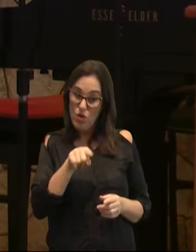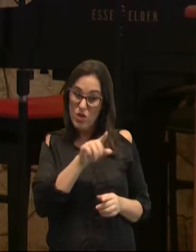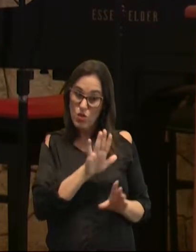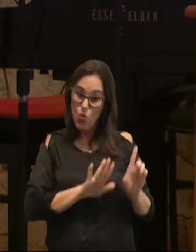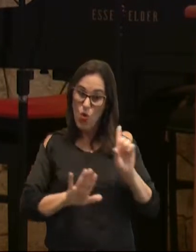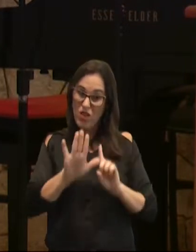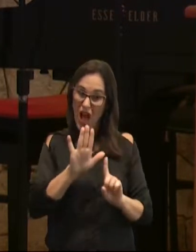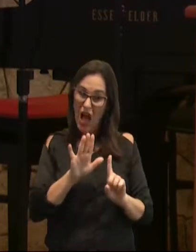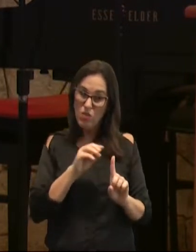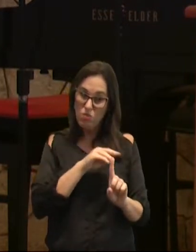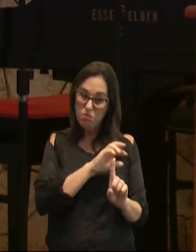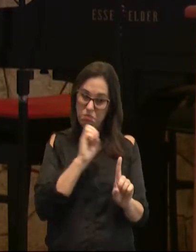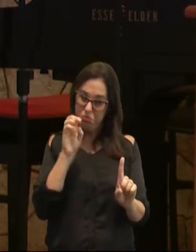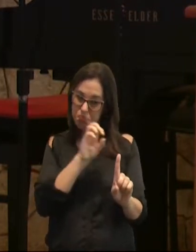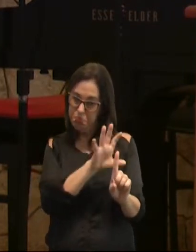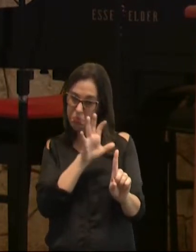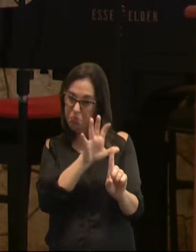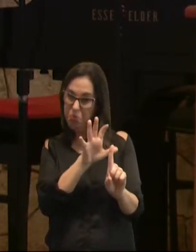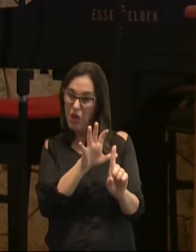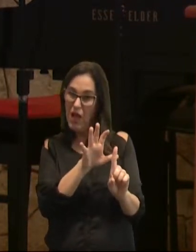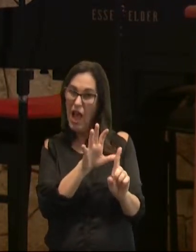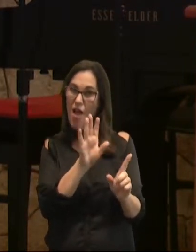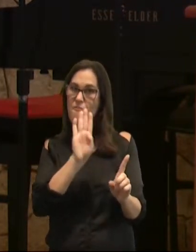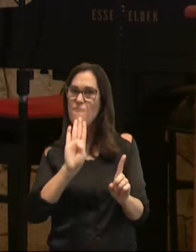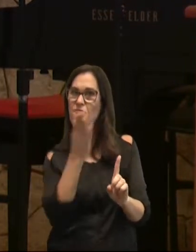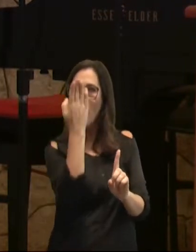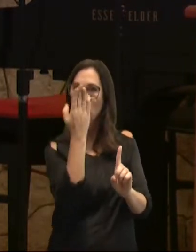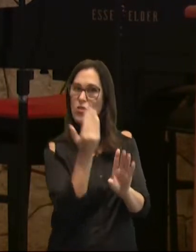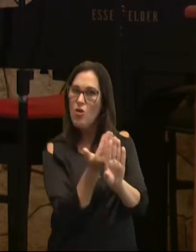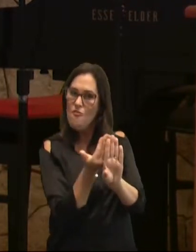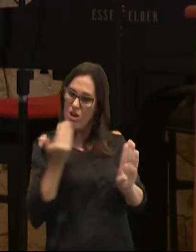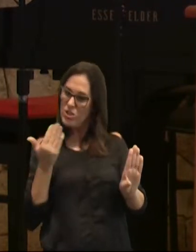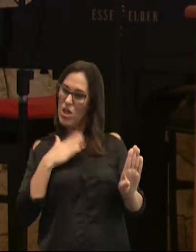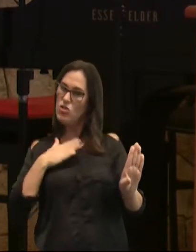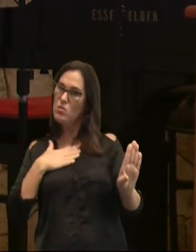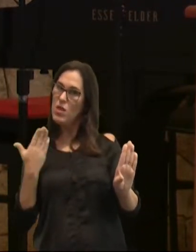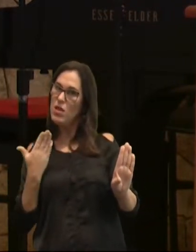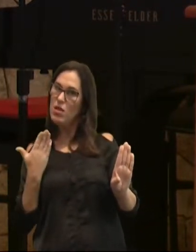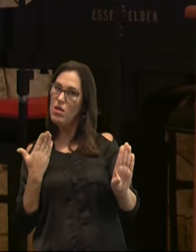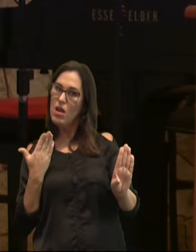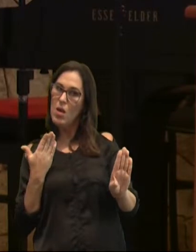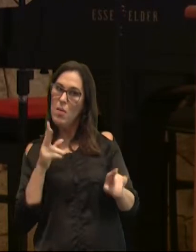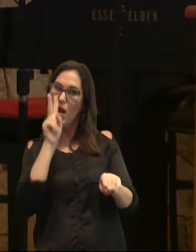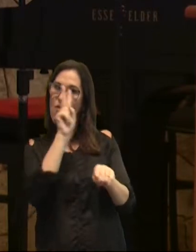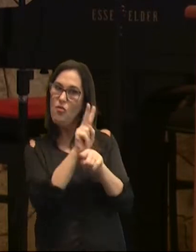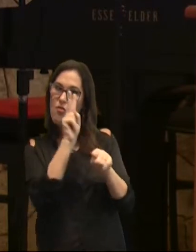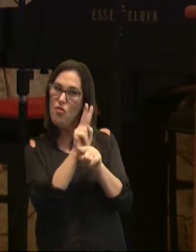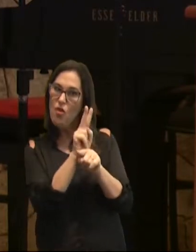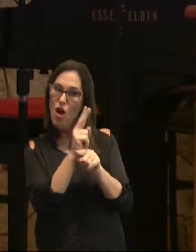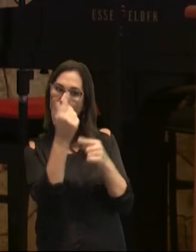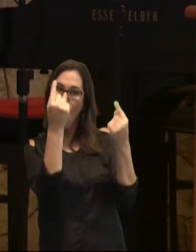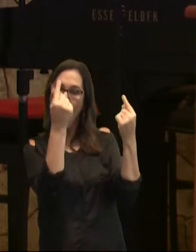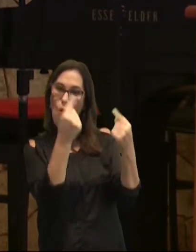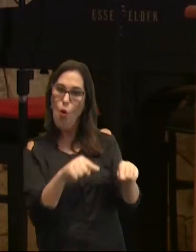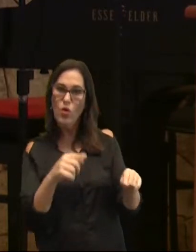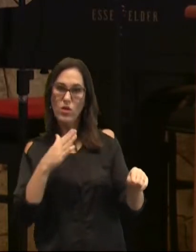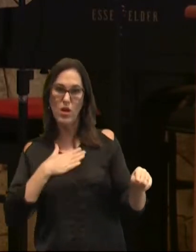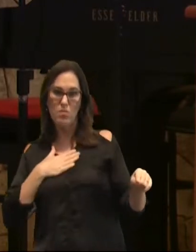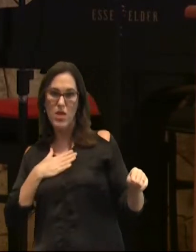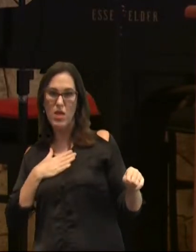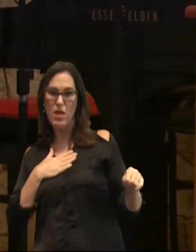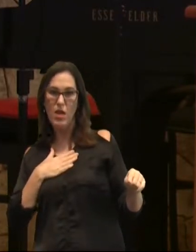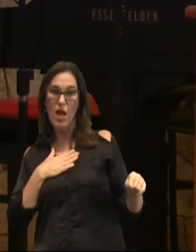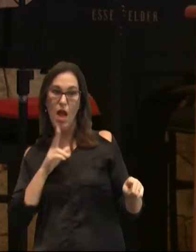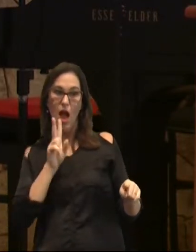sinceramente, mas querem afastar-vos de mim, para que o vosso zelo seja em favor deles. É